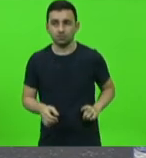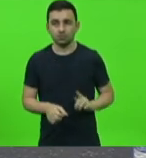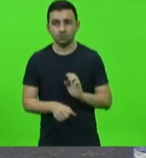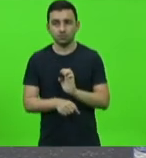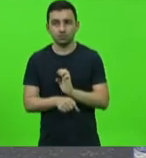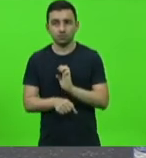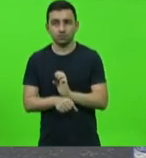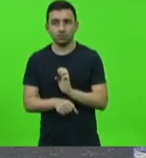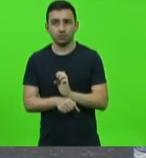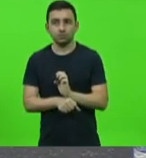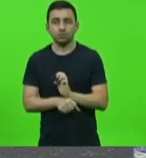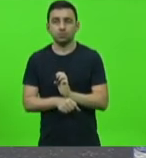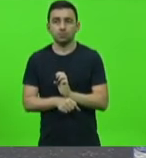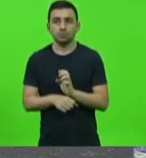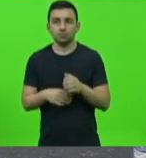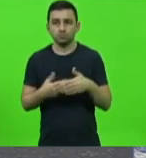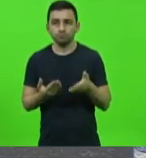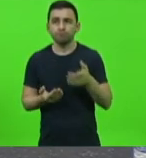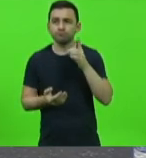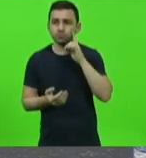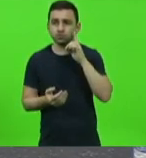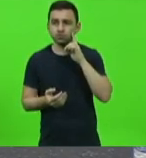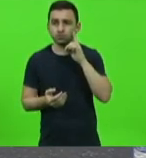nesses dias